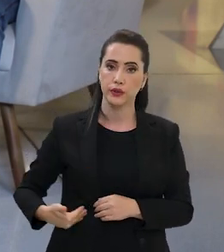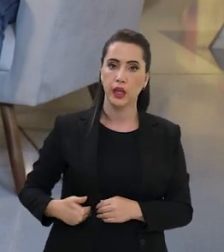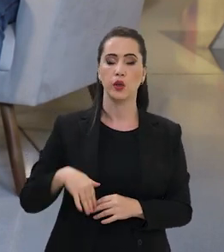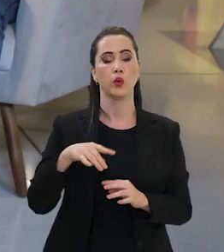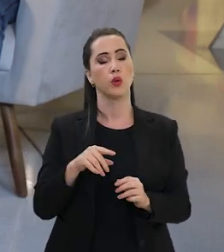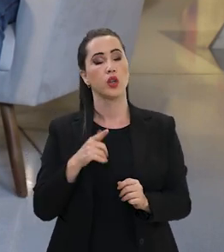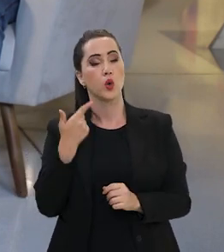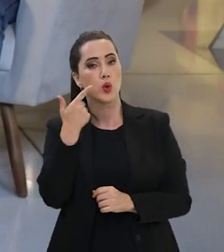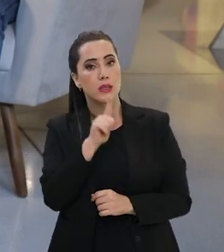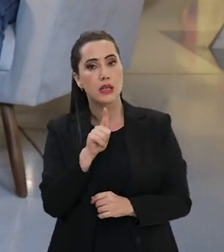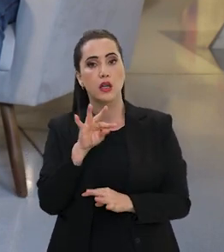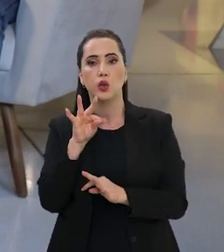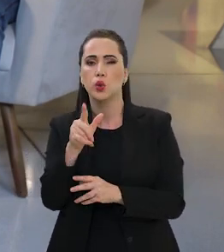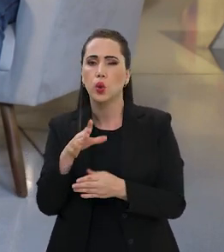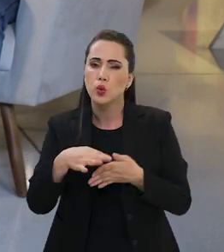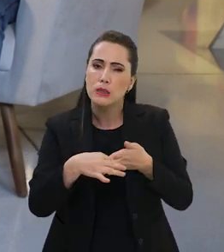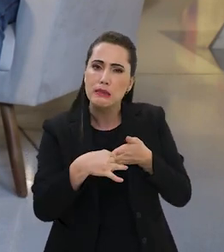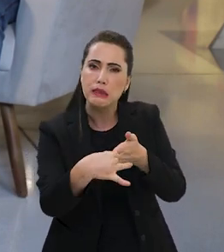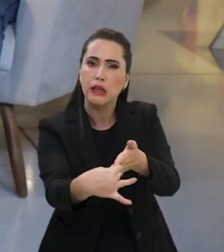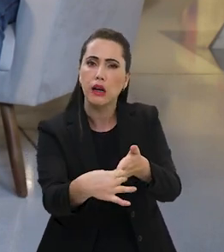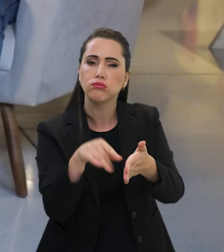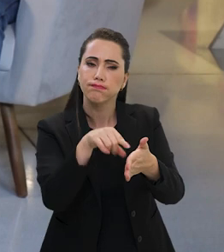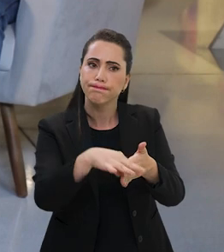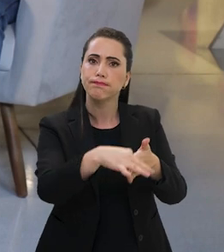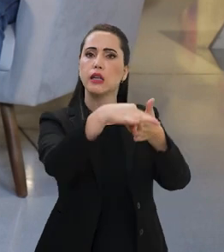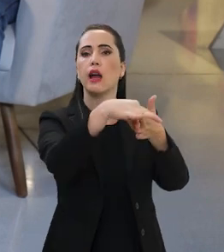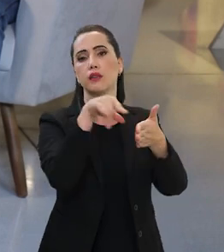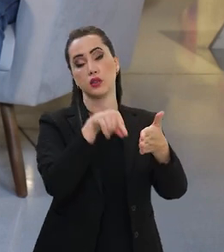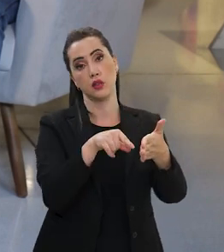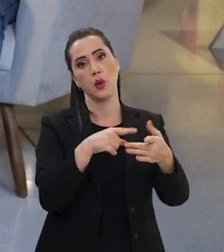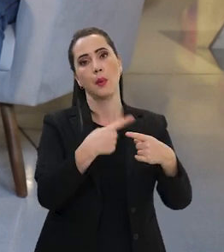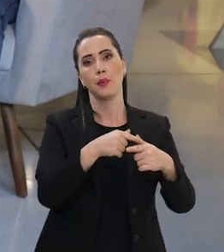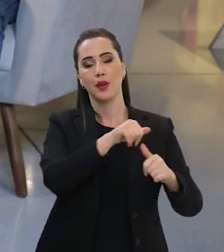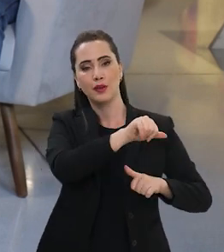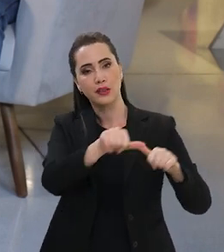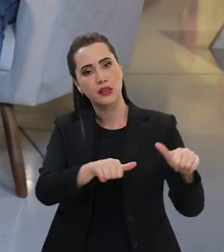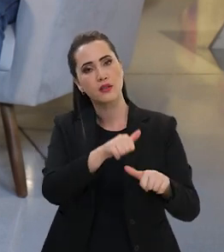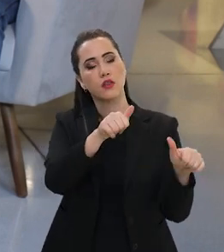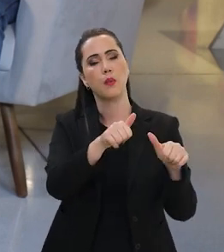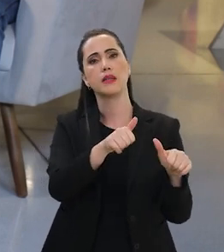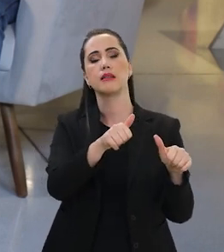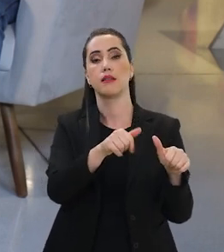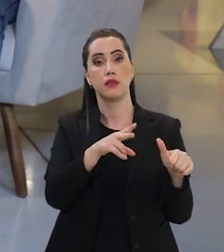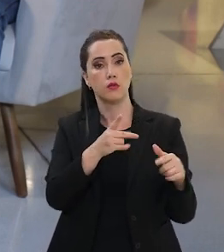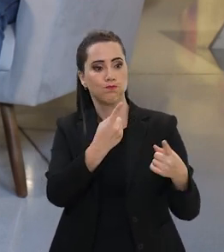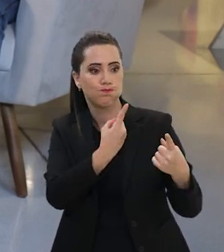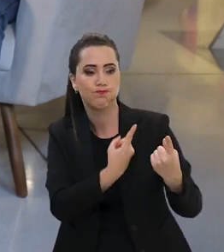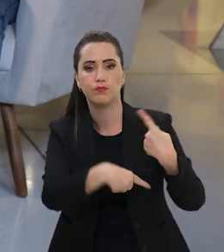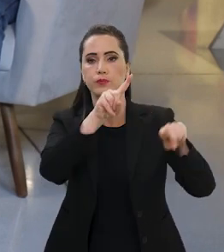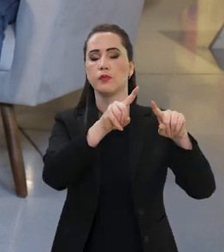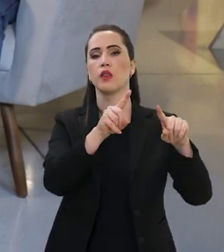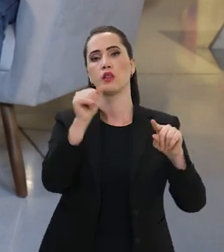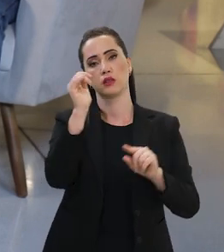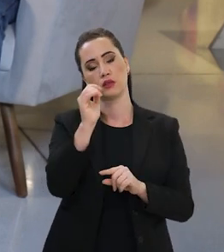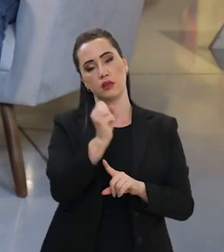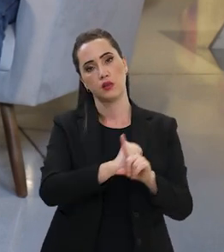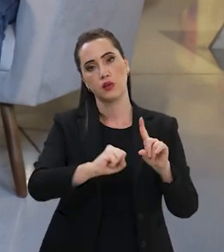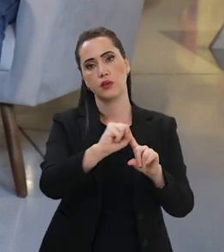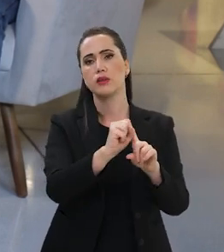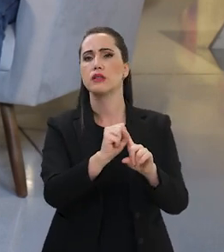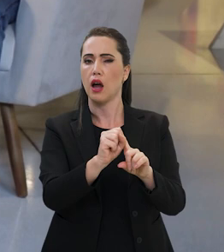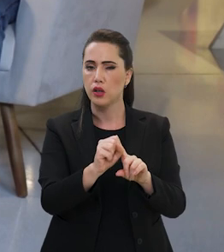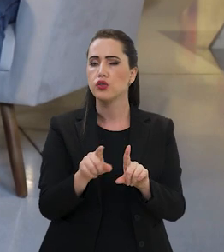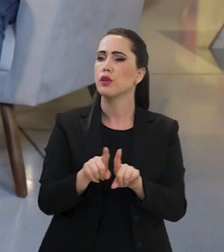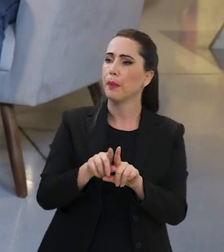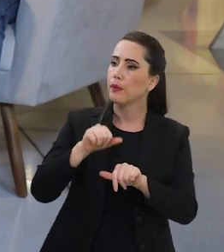façam que todos, em alguma medida, estejam sendo conduzidos, porque é uma transformação muito radical na sociedade, é uma transformação